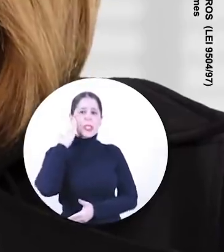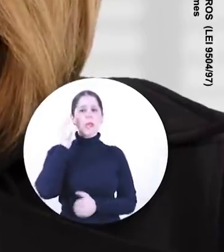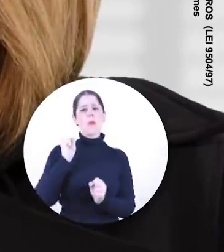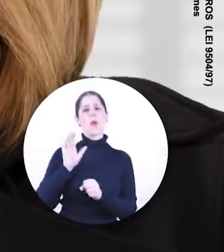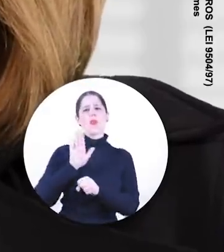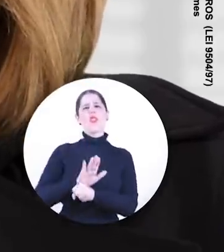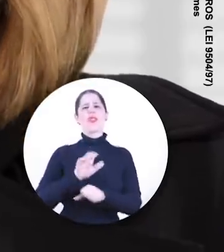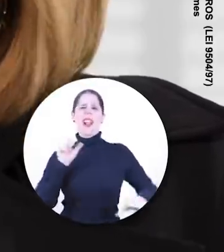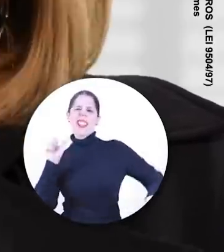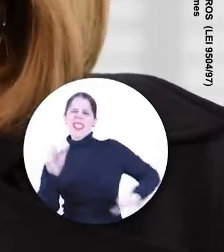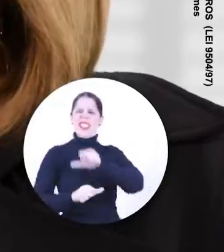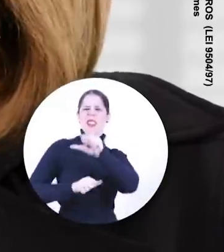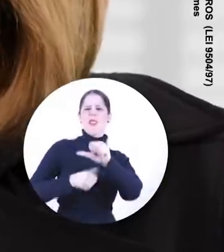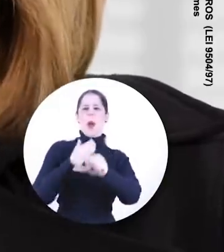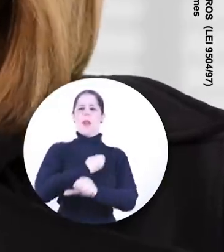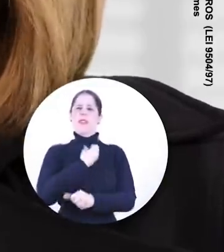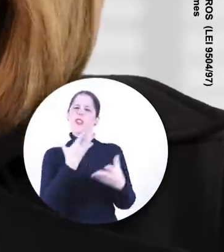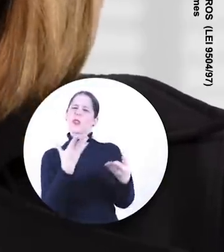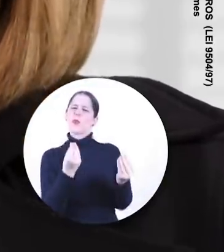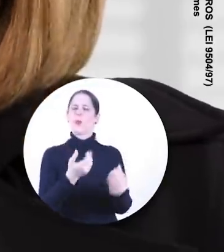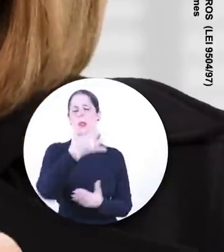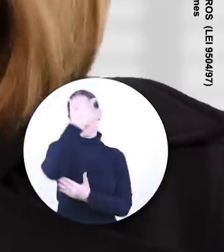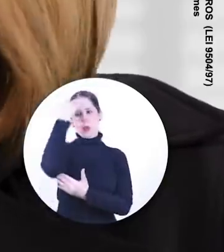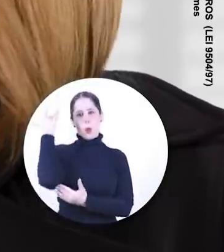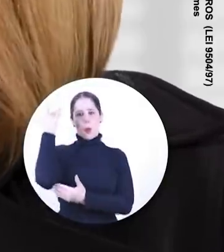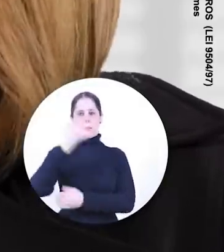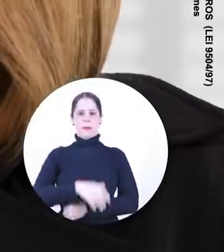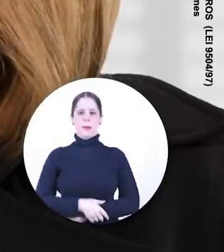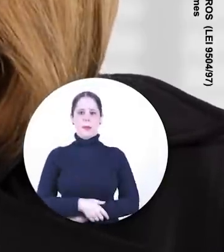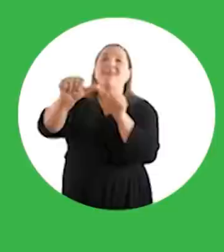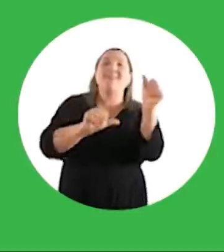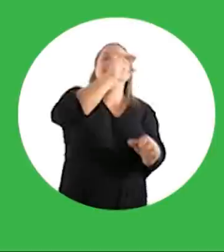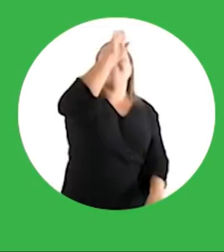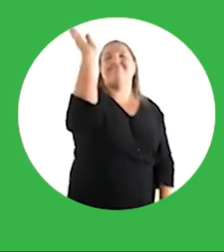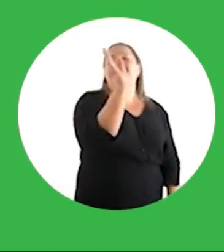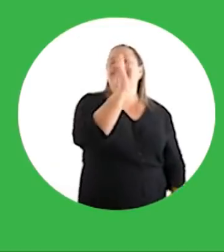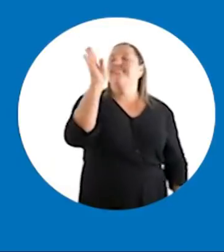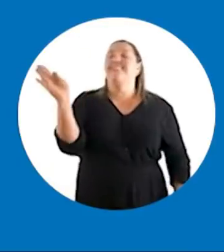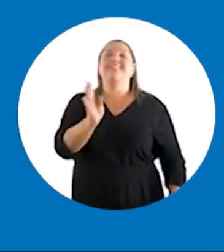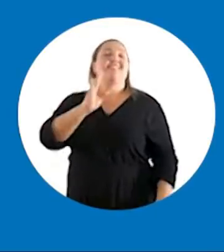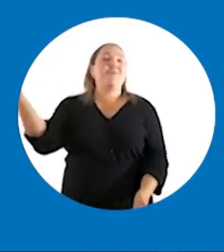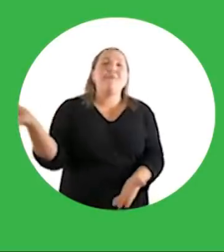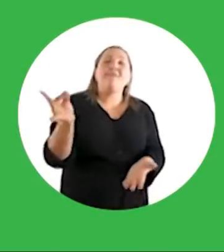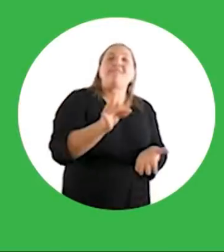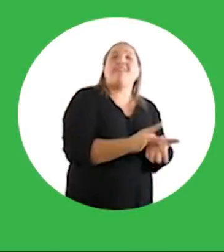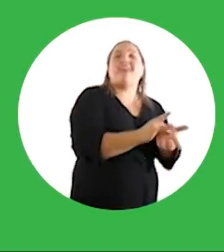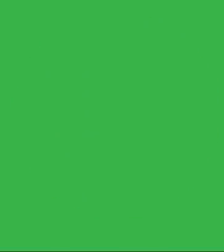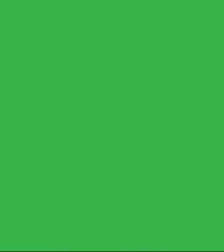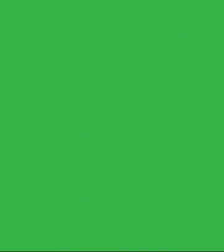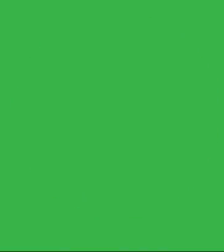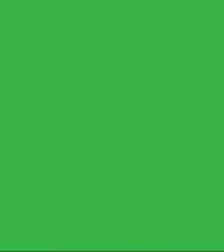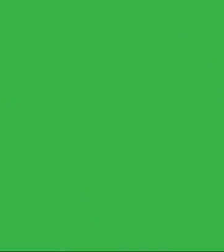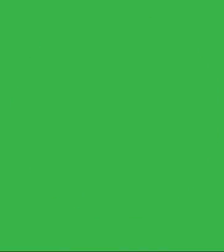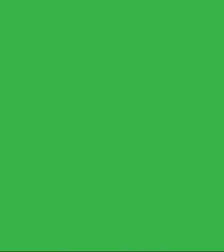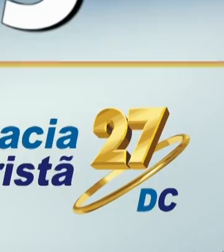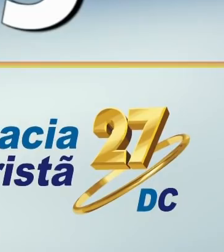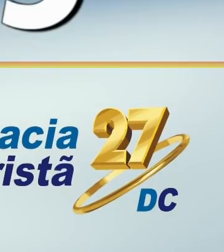que posso ajudar a transformar a vida de muitas pessoas. Muda de verdade.